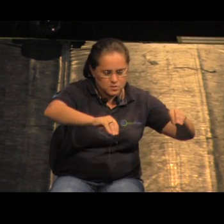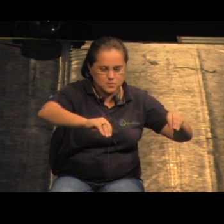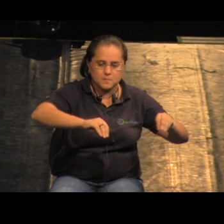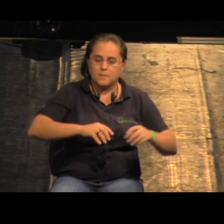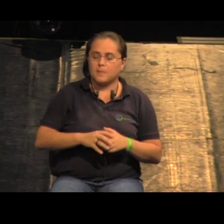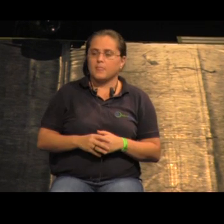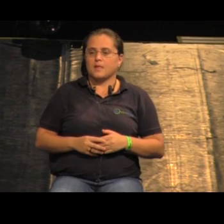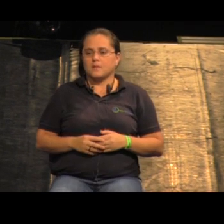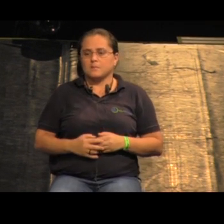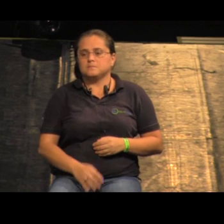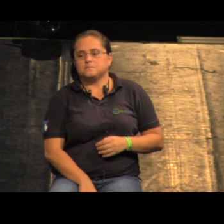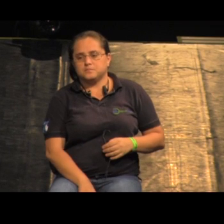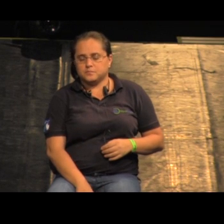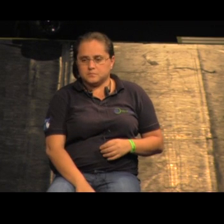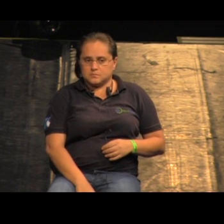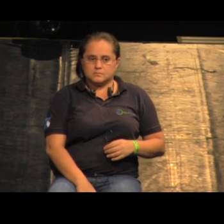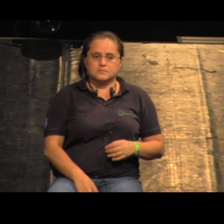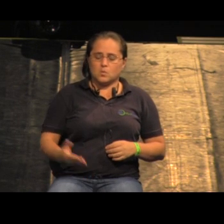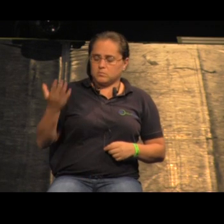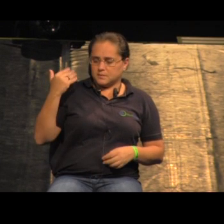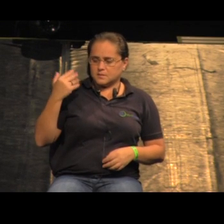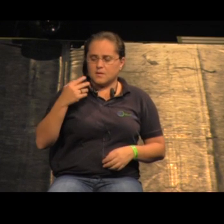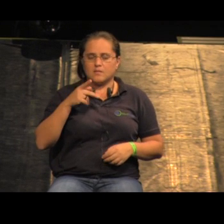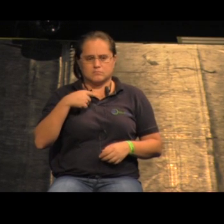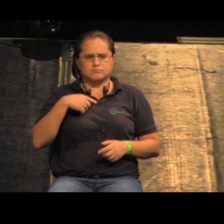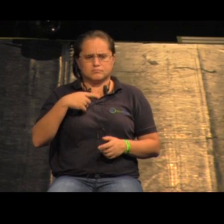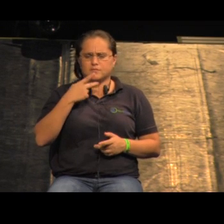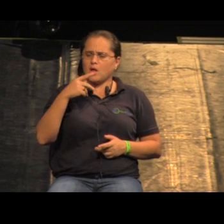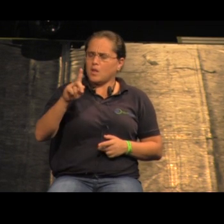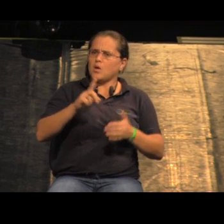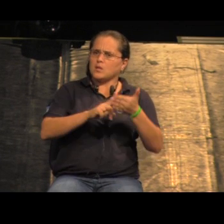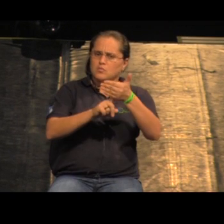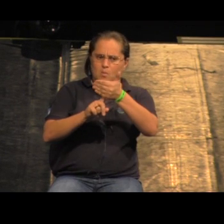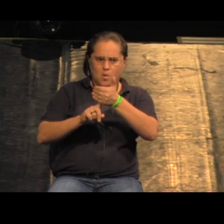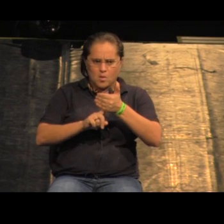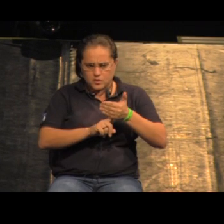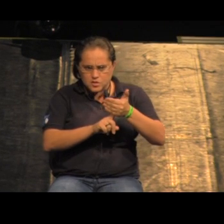correntes que surgiam naquela época de renaturalização, a gente apostava na tecnologia